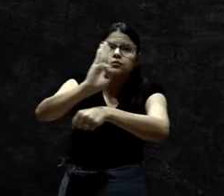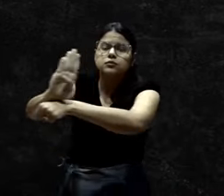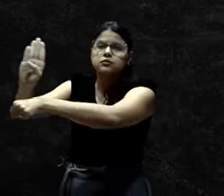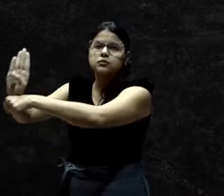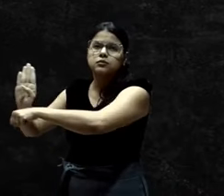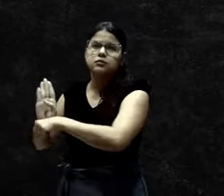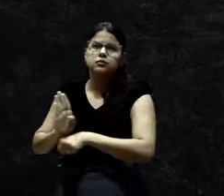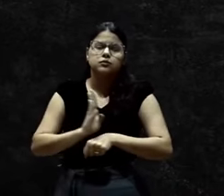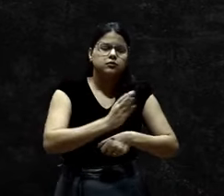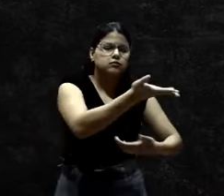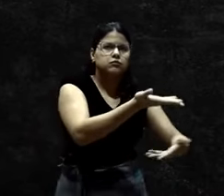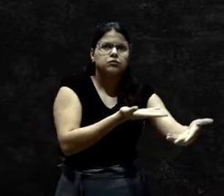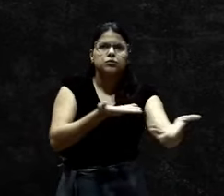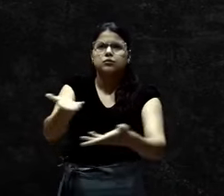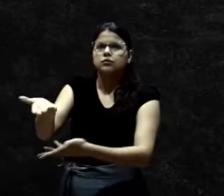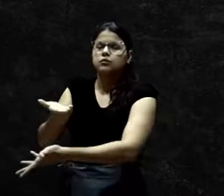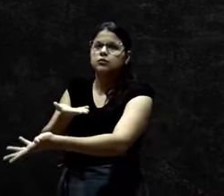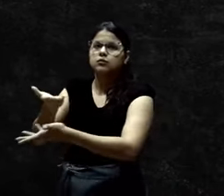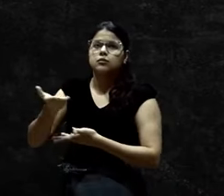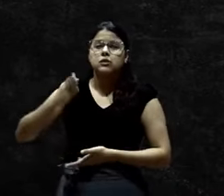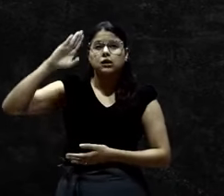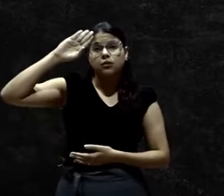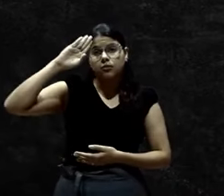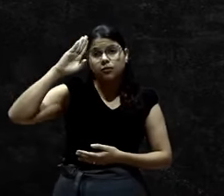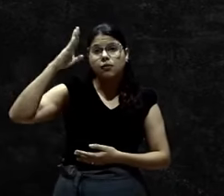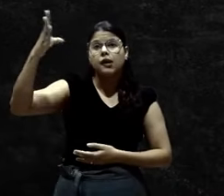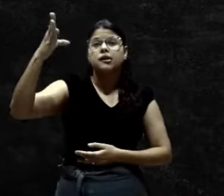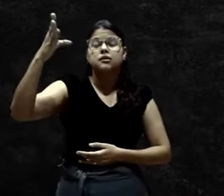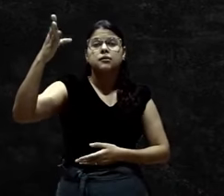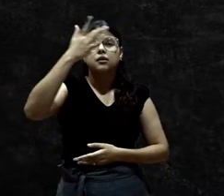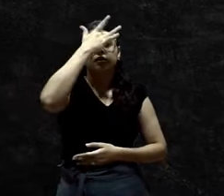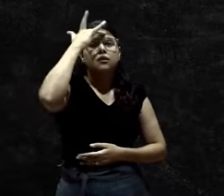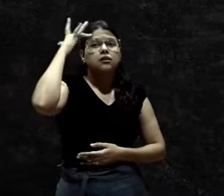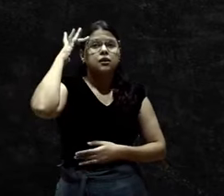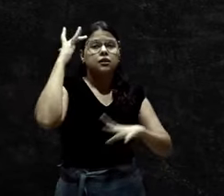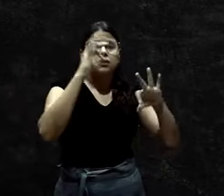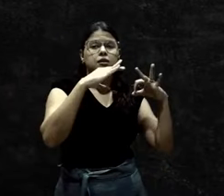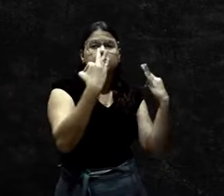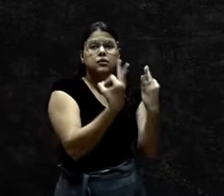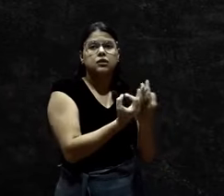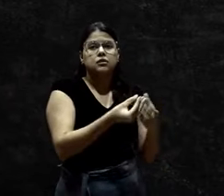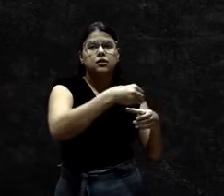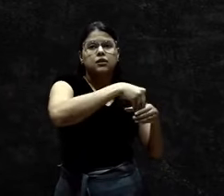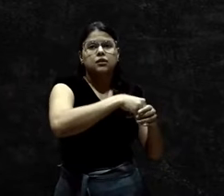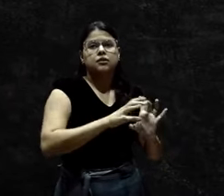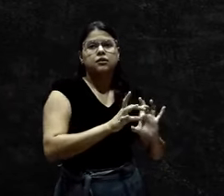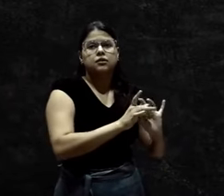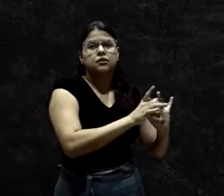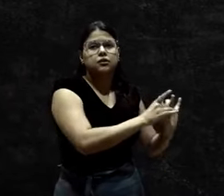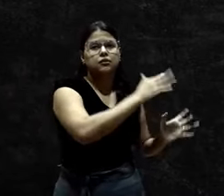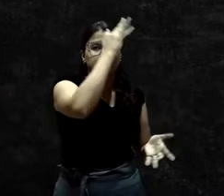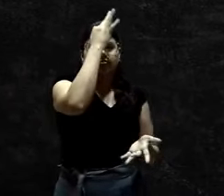o bem a todos. Mas, principalmente, aos da